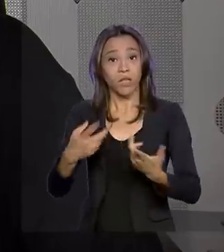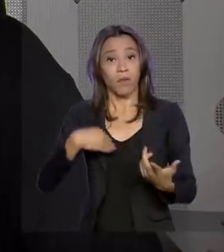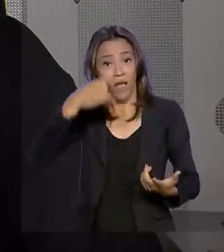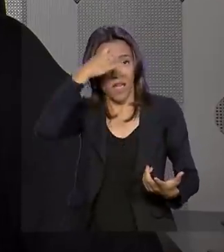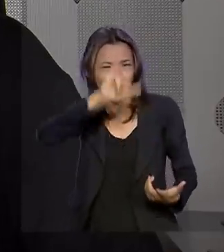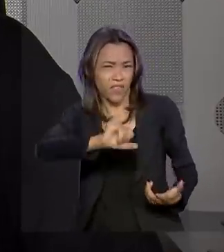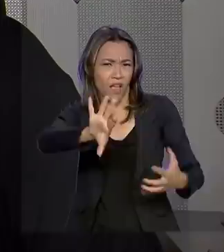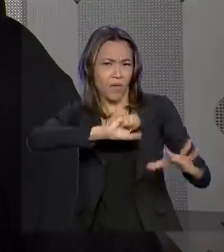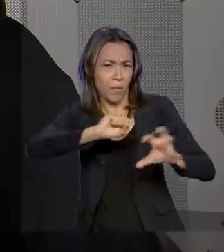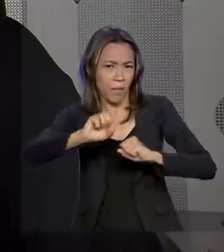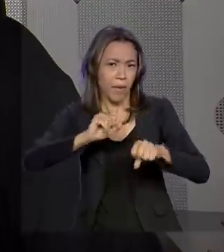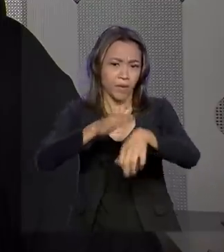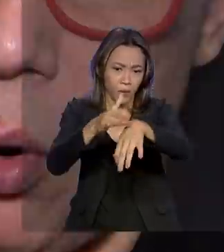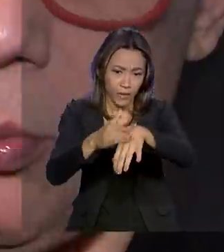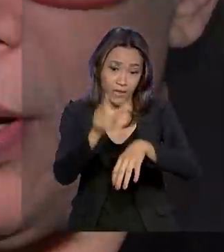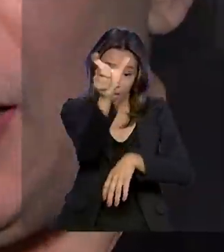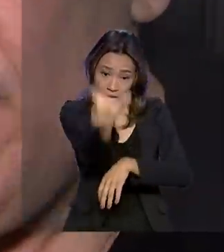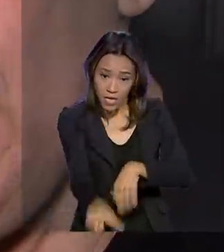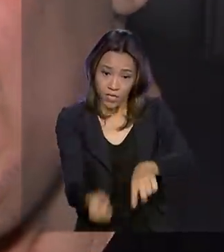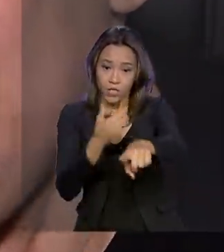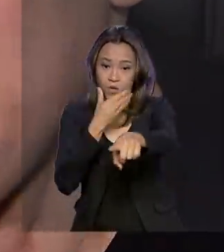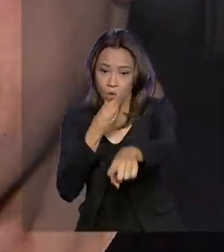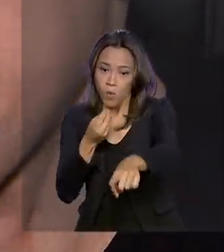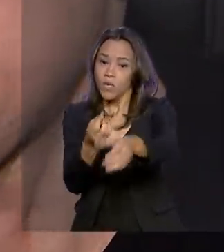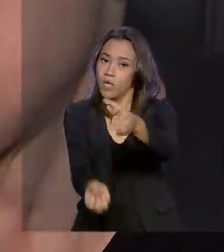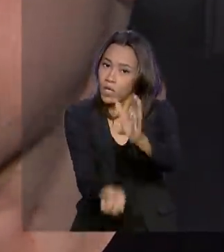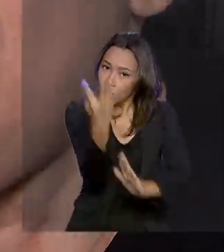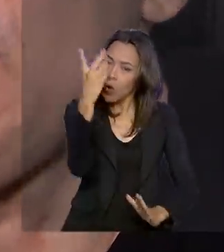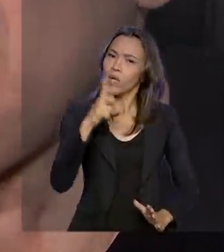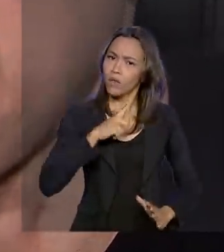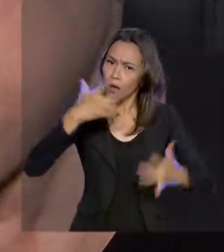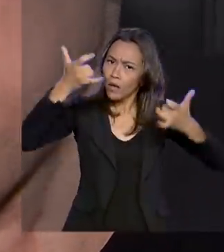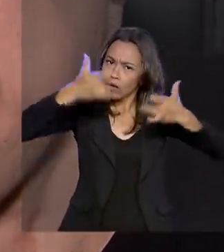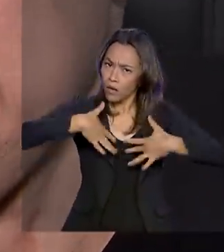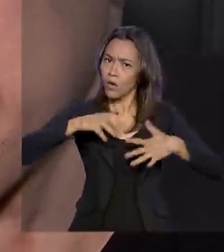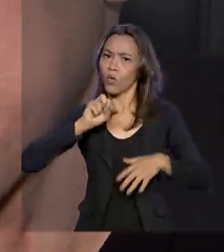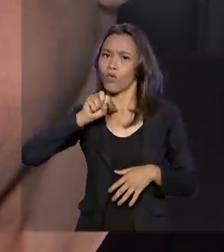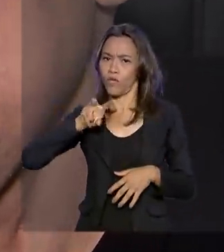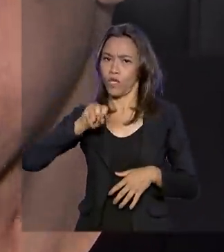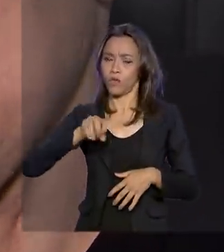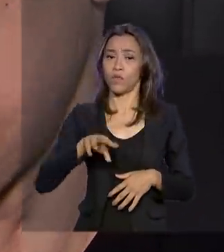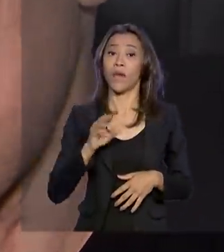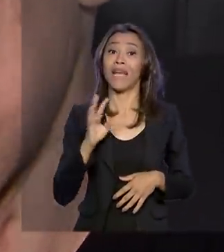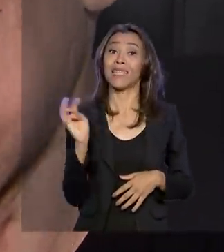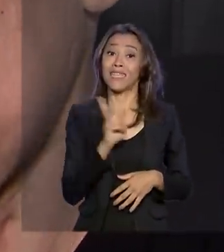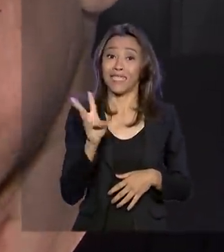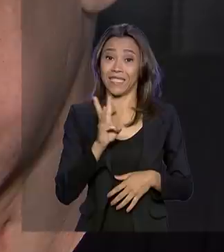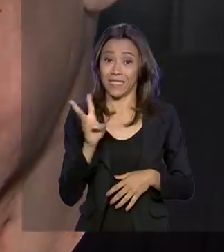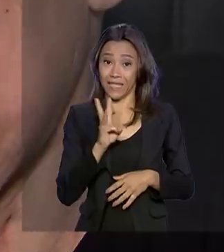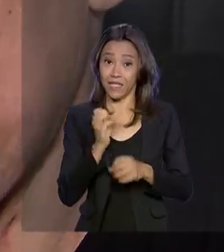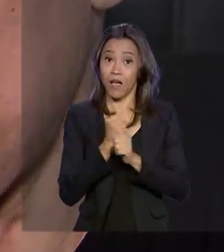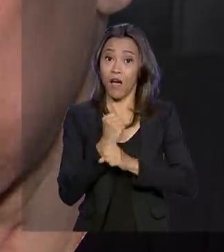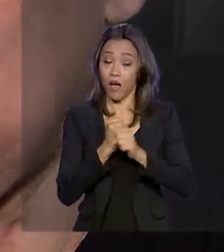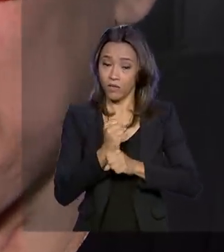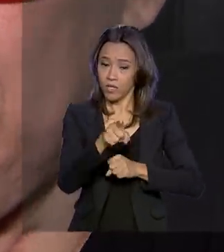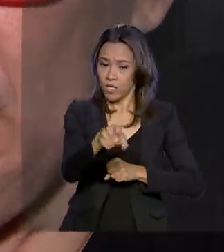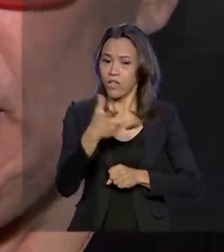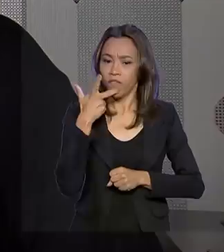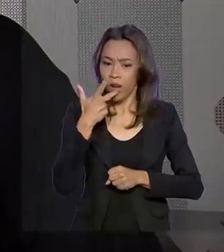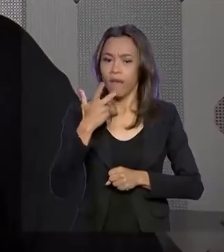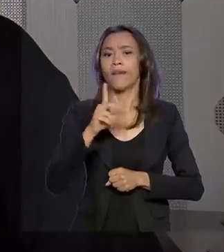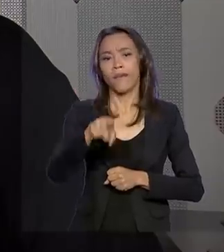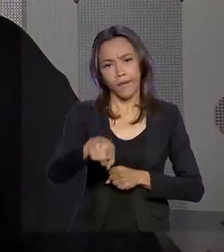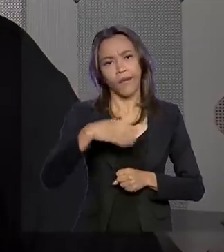fundador e presidente da ONG, que convive com o vírus há 33 anos, alerta que a doença ainda